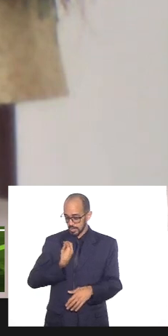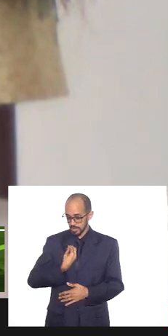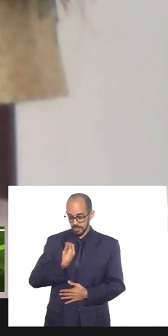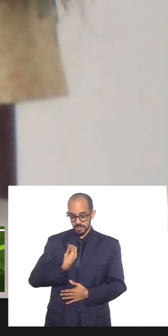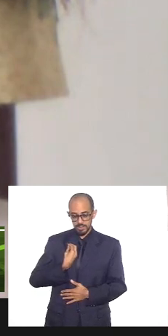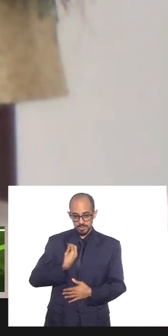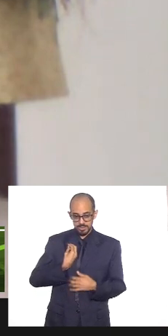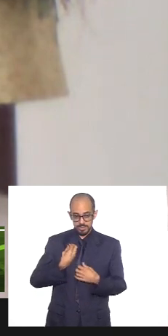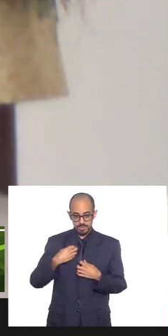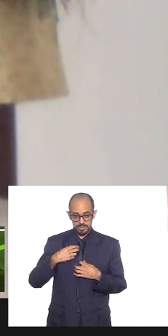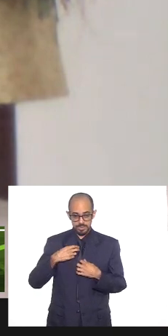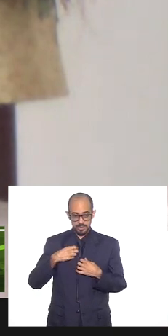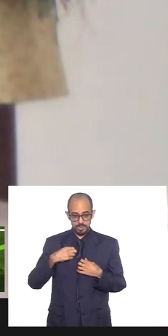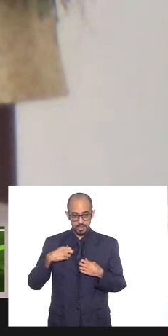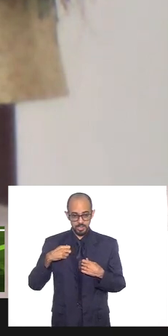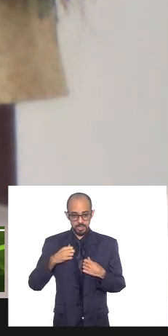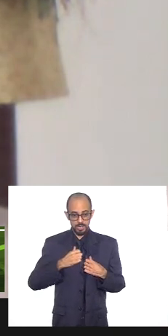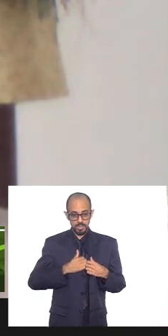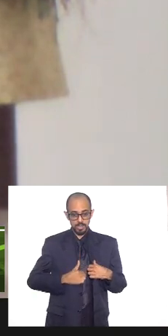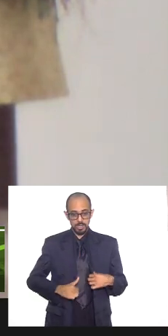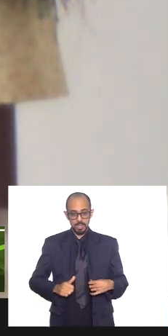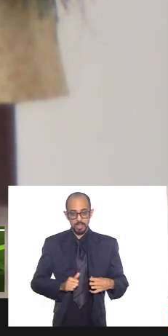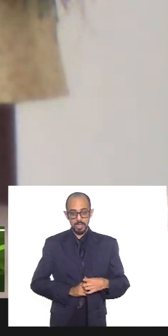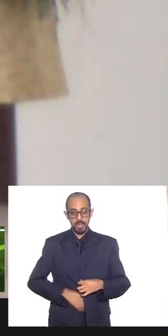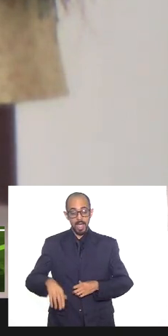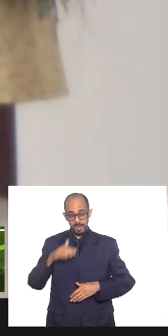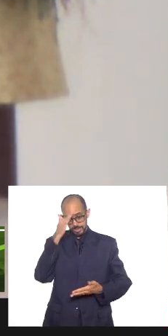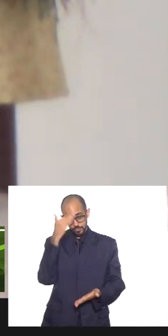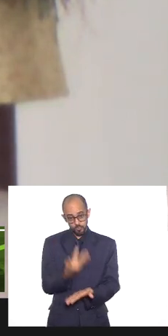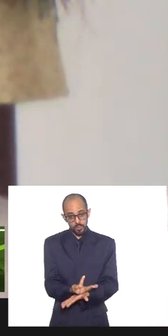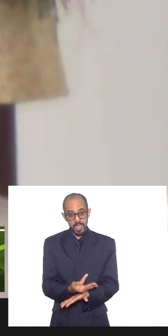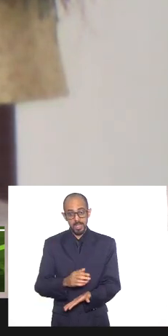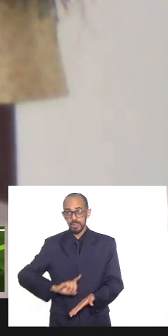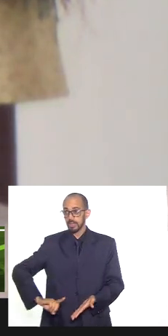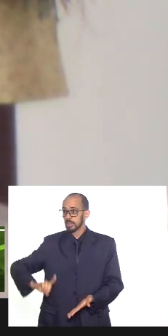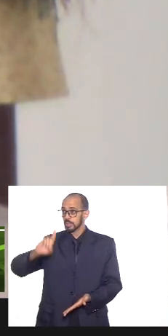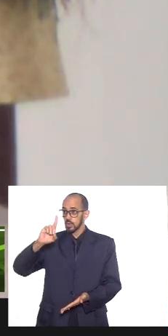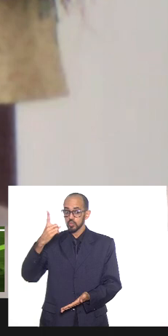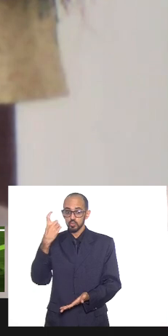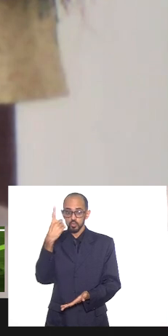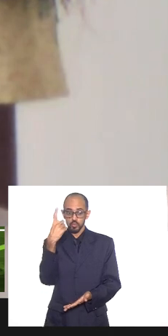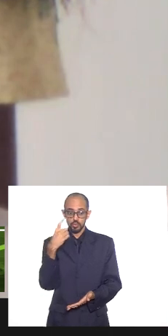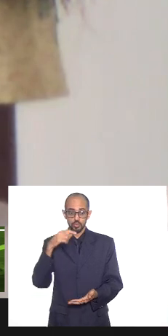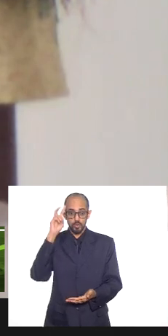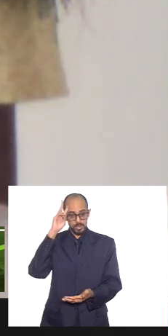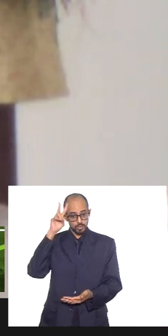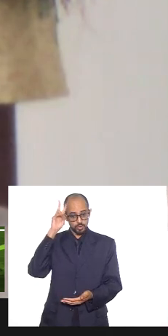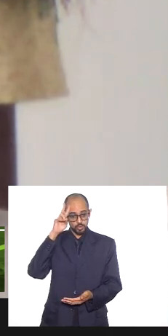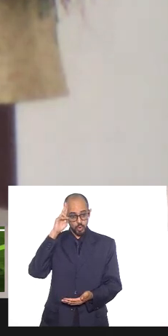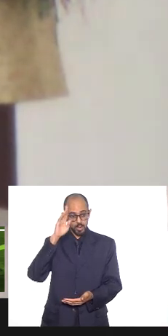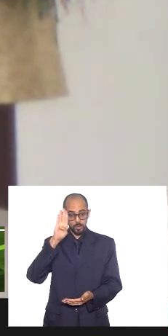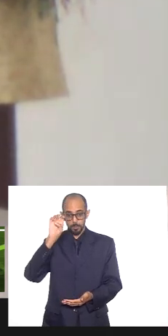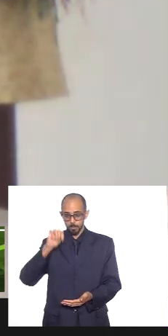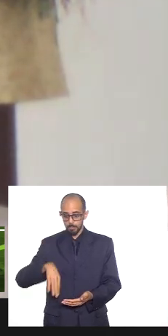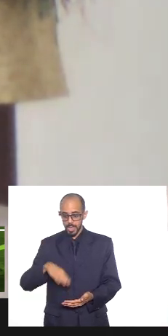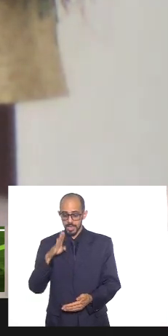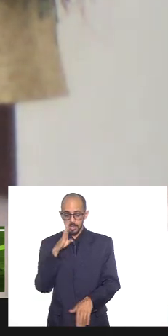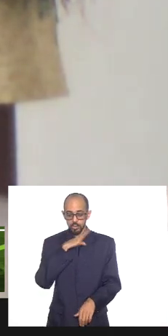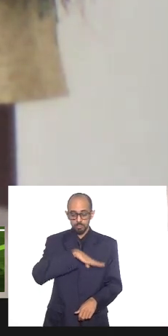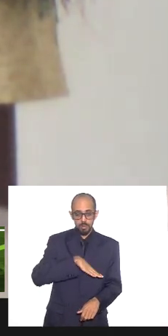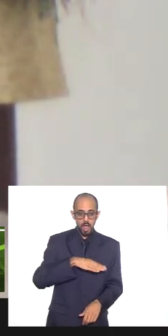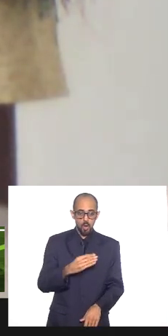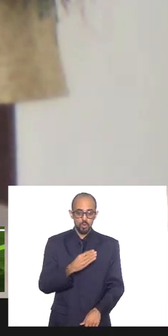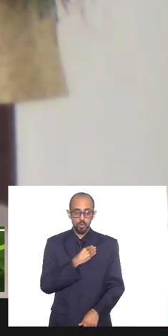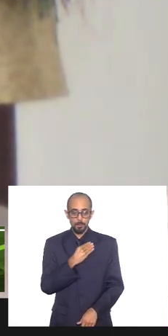dualidade o maniqueísmo a história do bem e do mal né do pecado né do